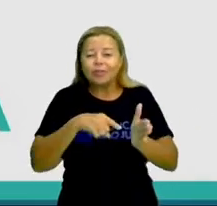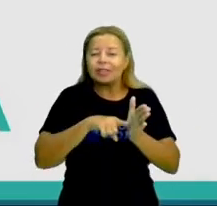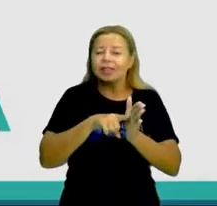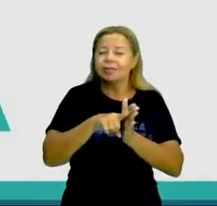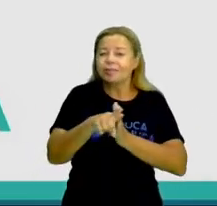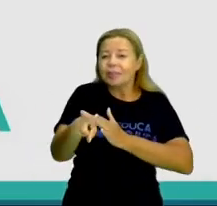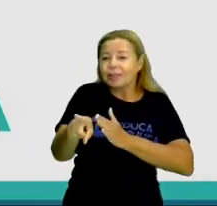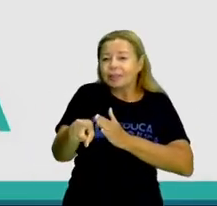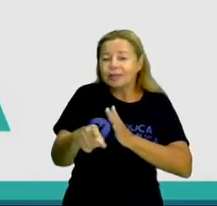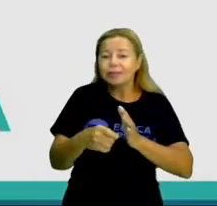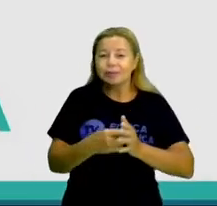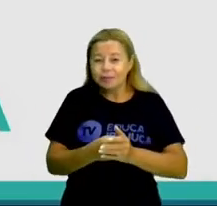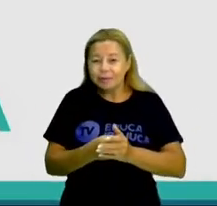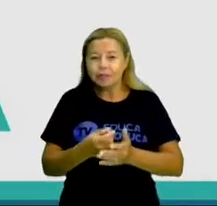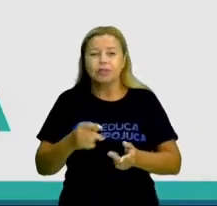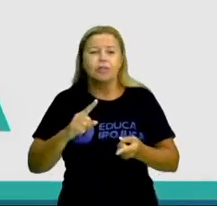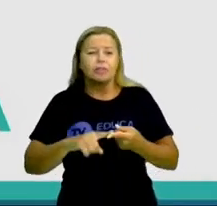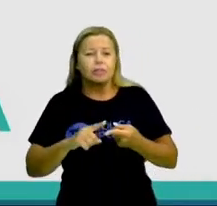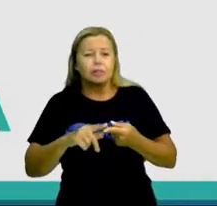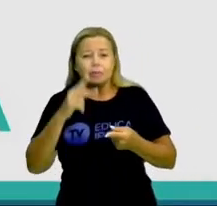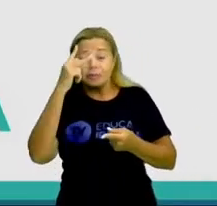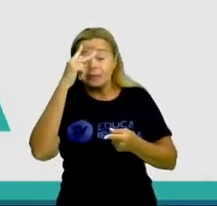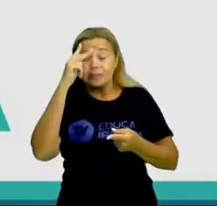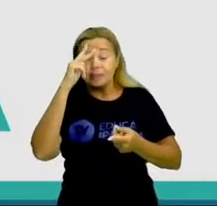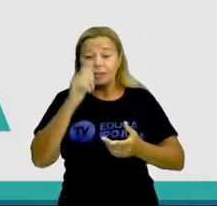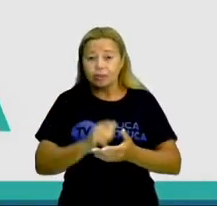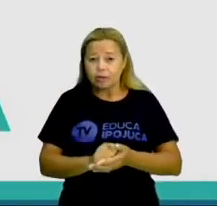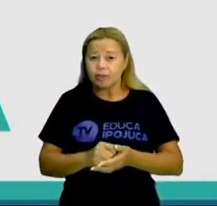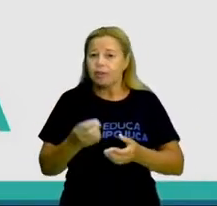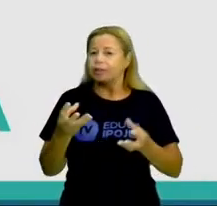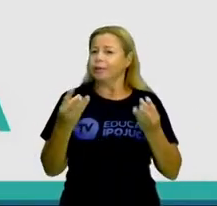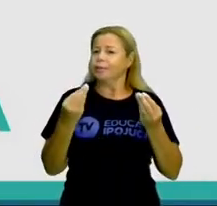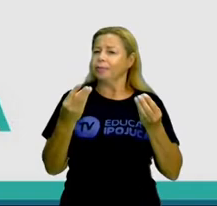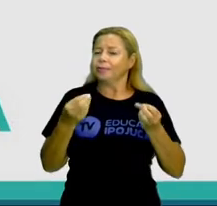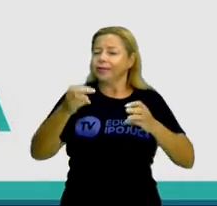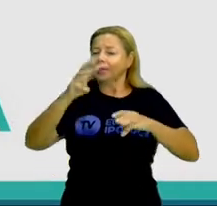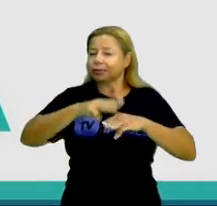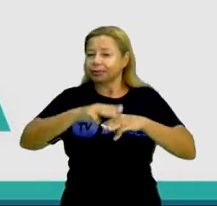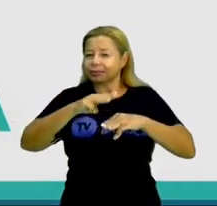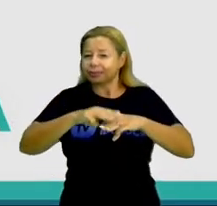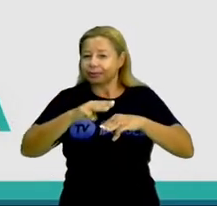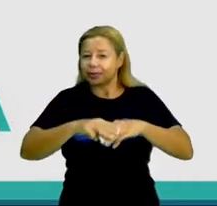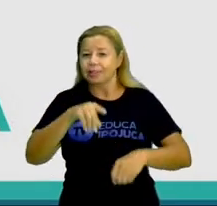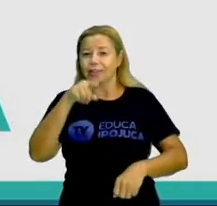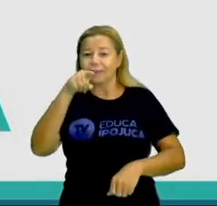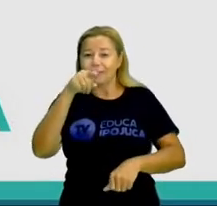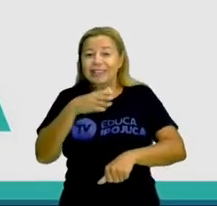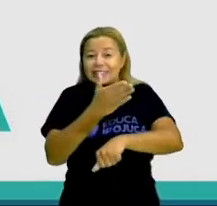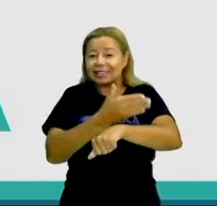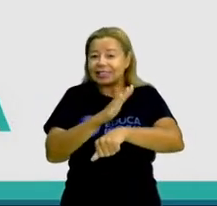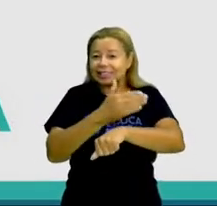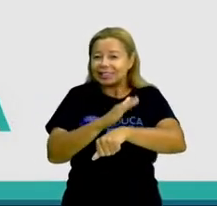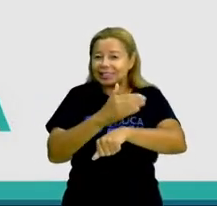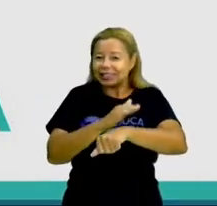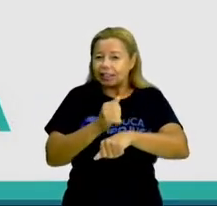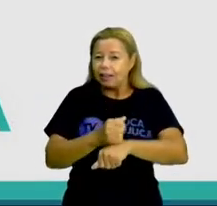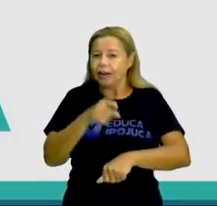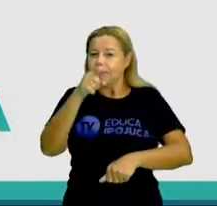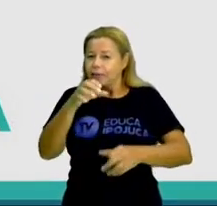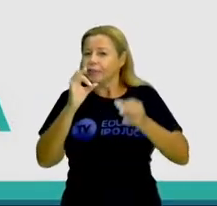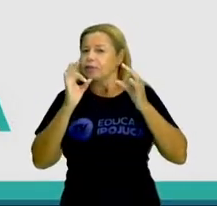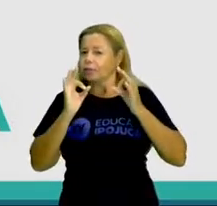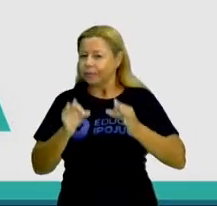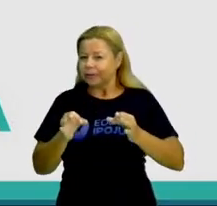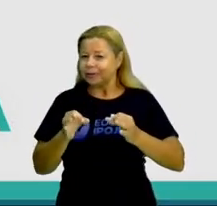perguntinhas, um pouco de história e bastante matemática para a gente treinar. Será que vocês estão preparados? A gente vai